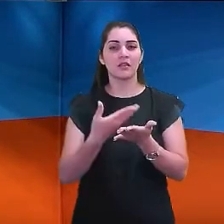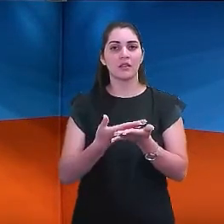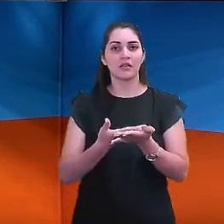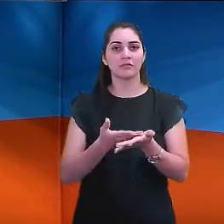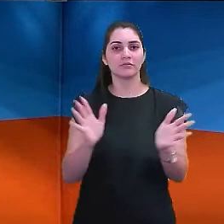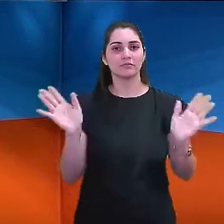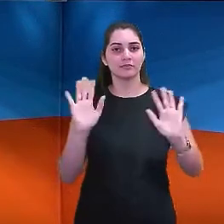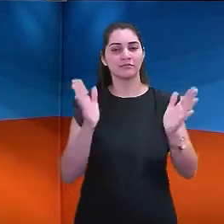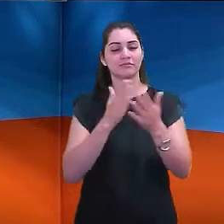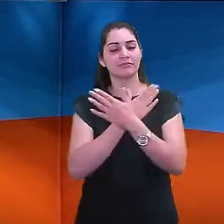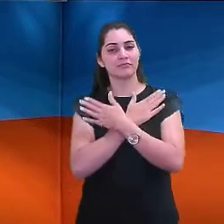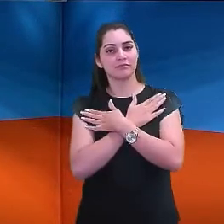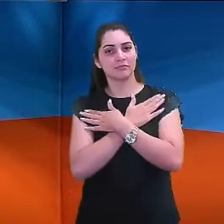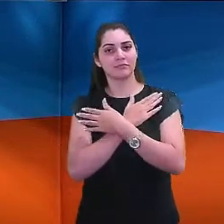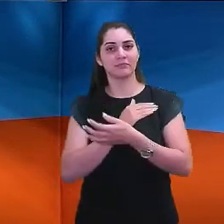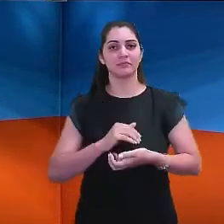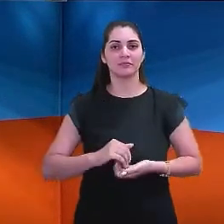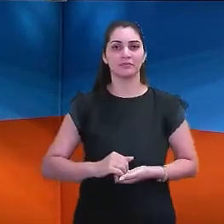Um abraço.